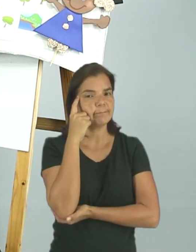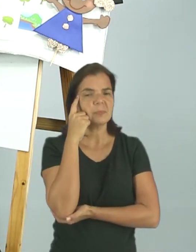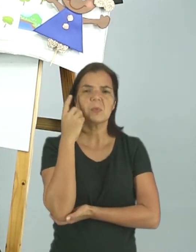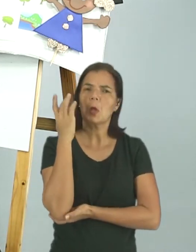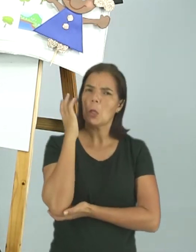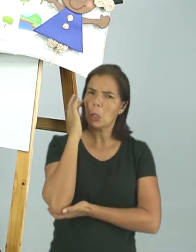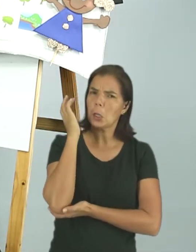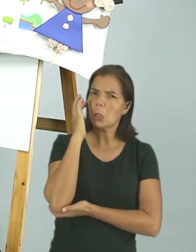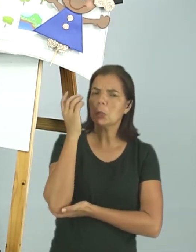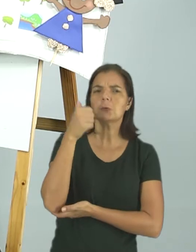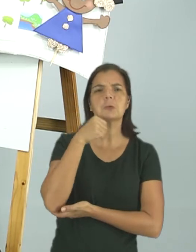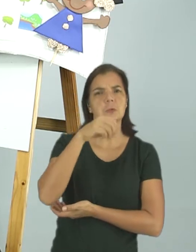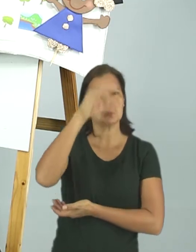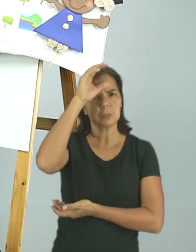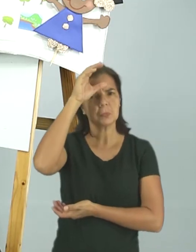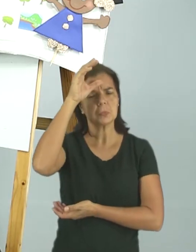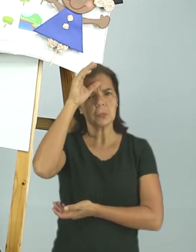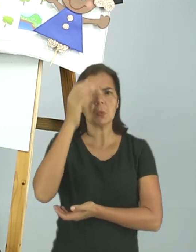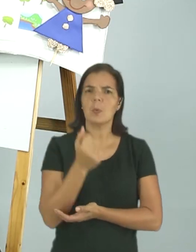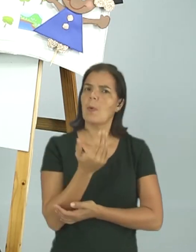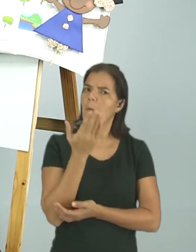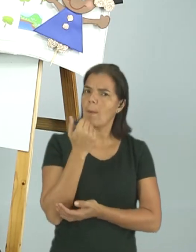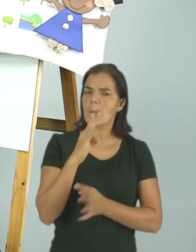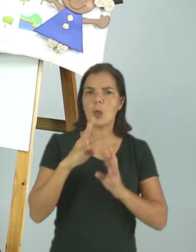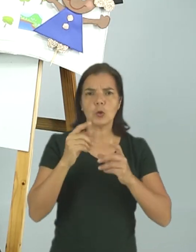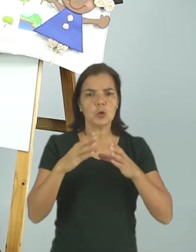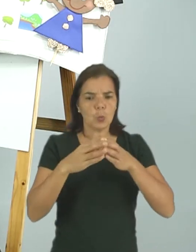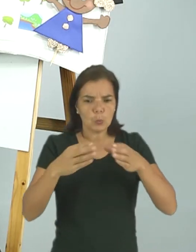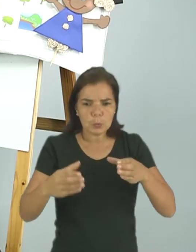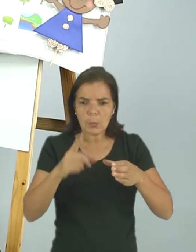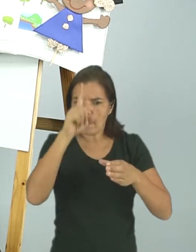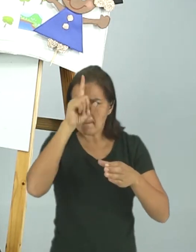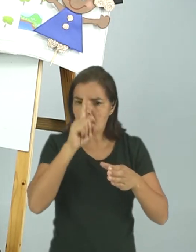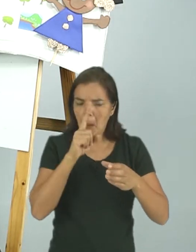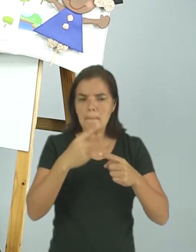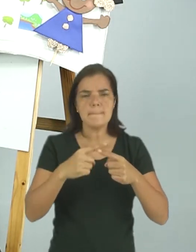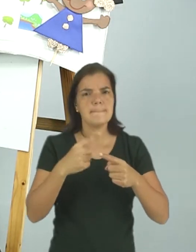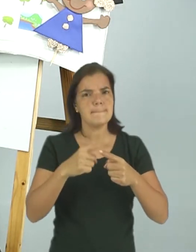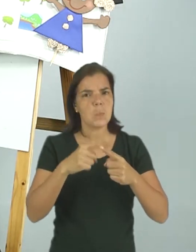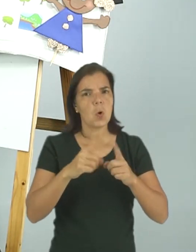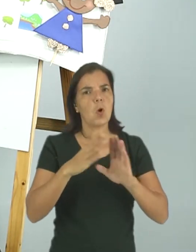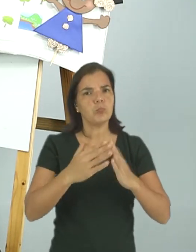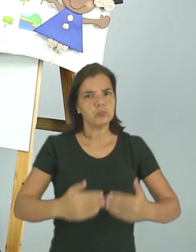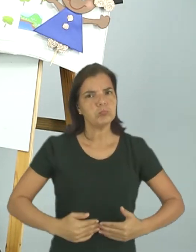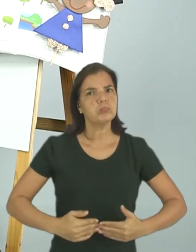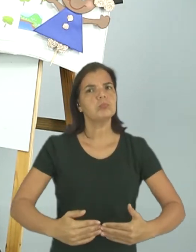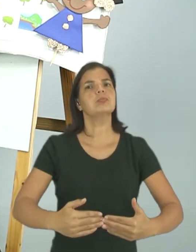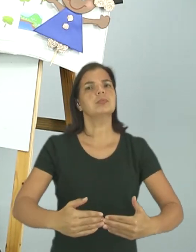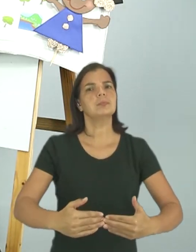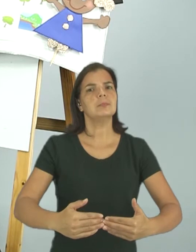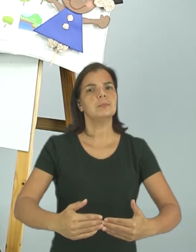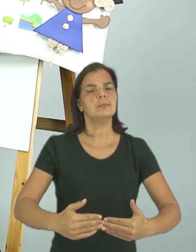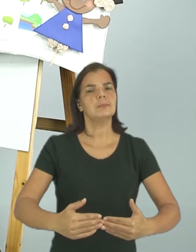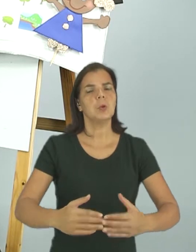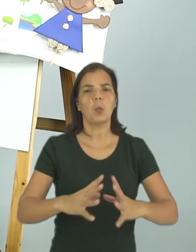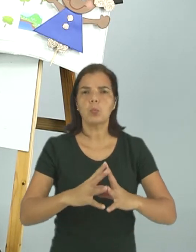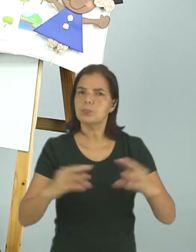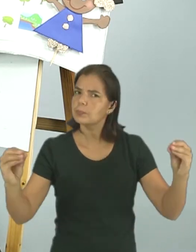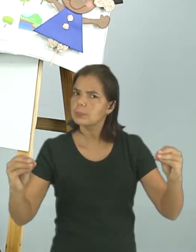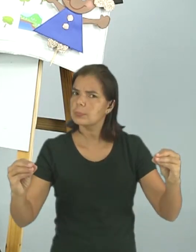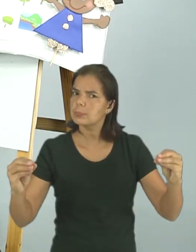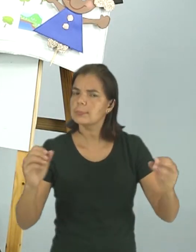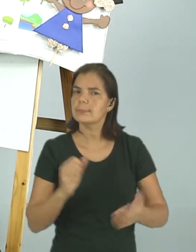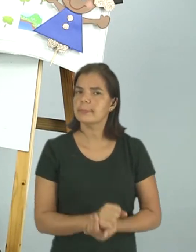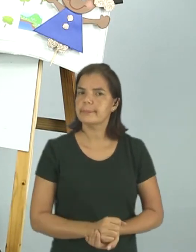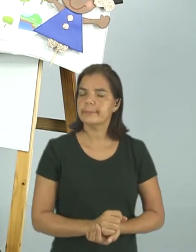Eu acho que a minha tia engoliu todo o melão que estava na mesa. Pois a barriguinha dela já está bem grande e o melão desapareceu.